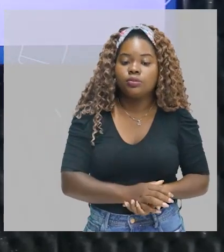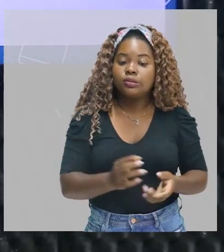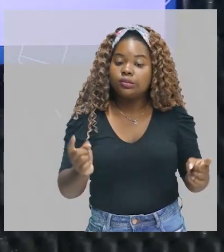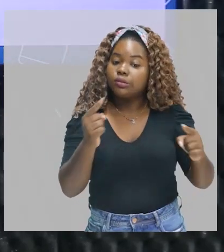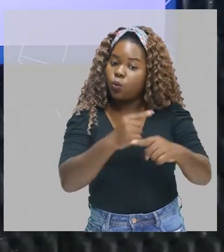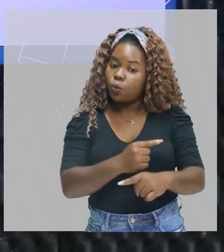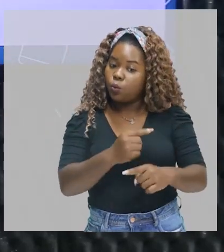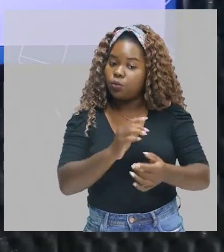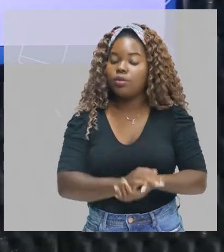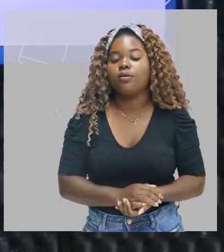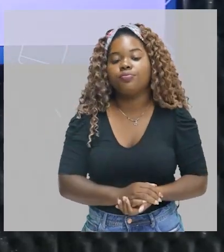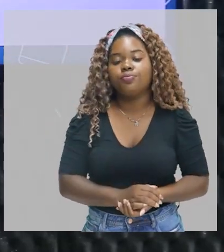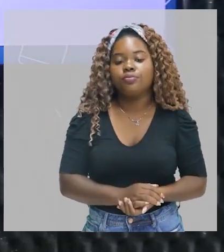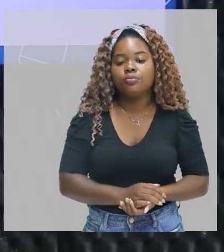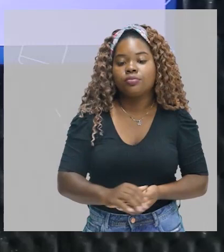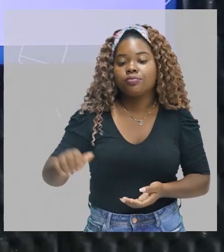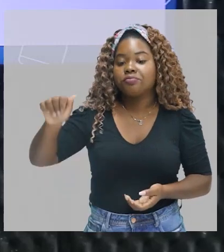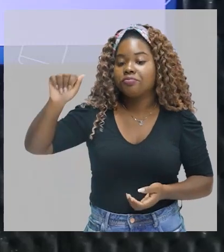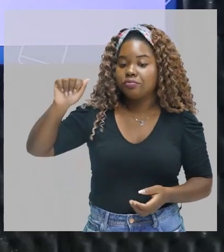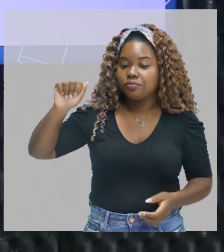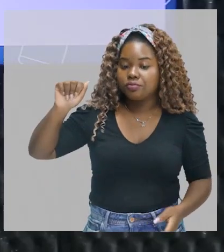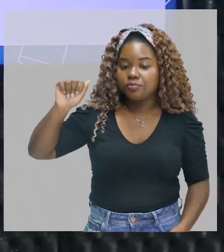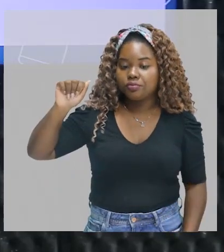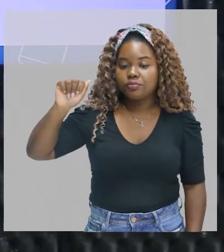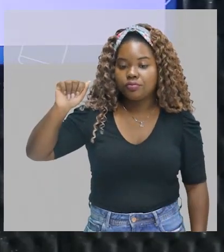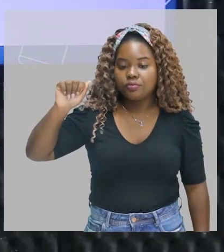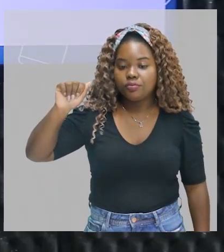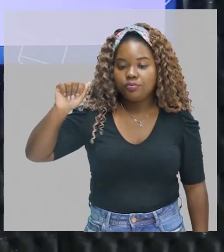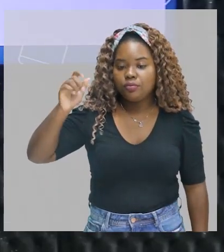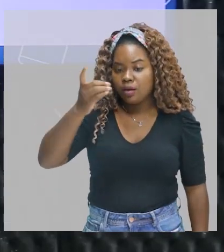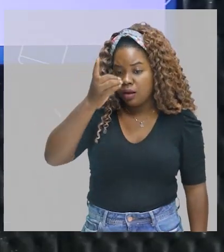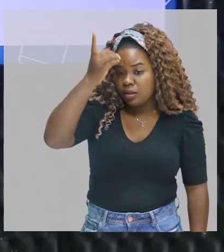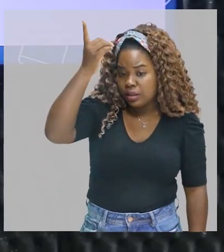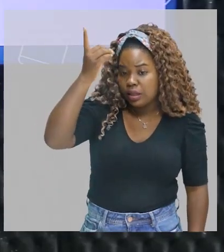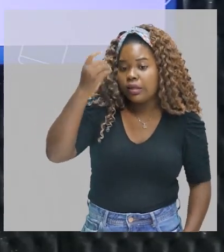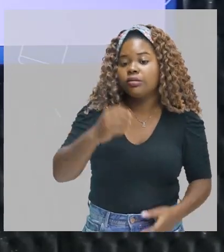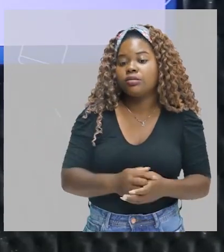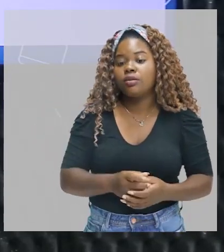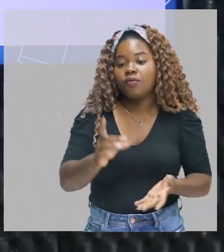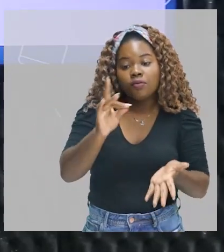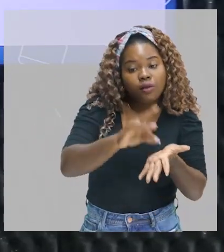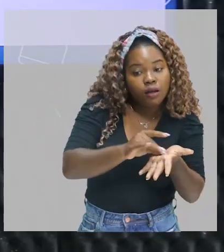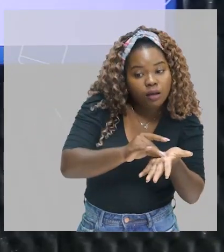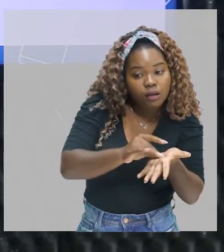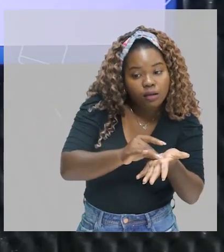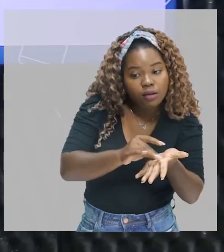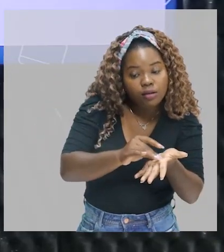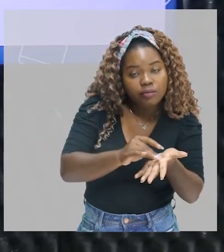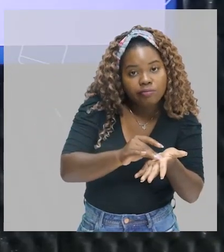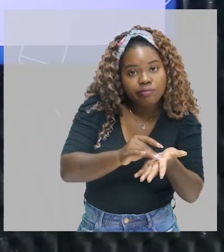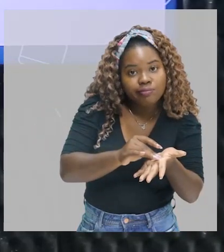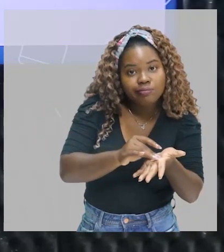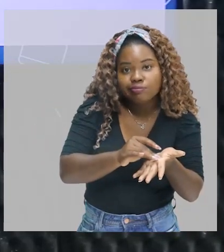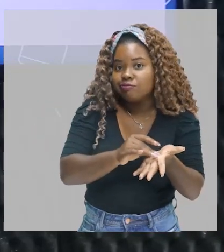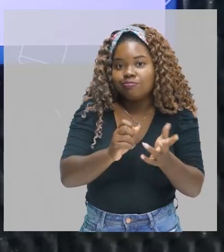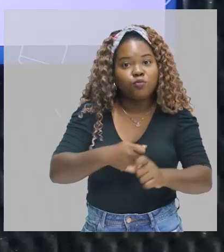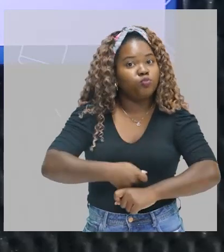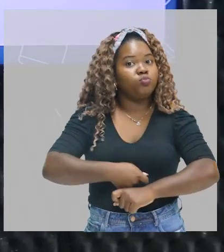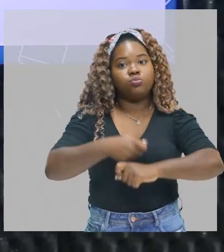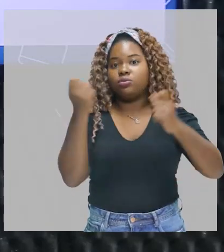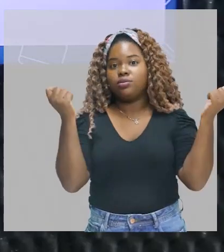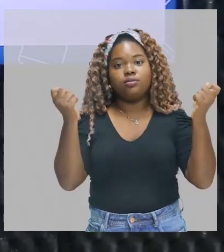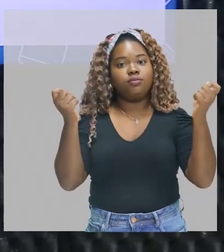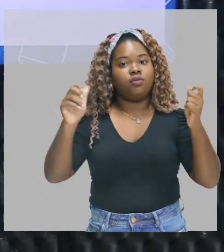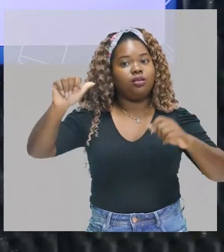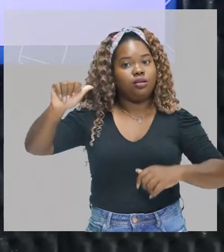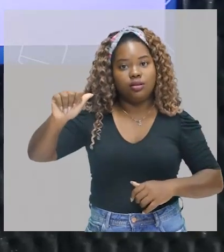contradizem. Olha só. Aparentemente idealista, foi realista. Gente, não dá nem para marcar